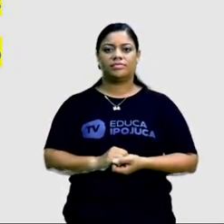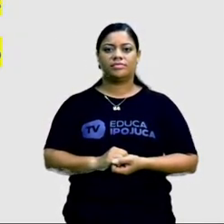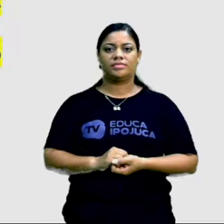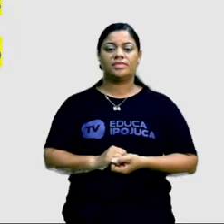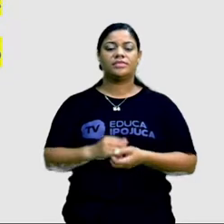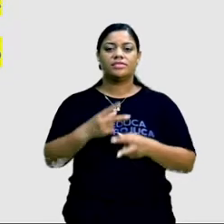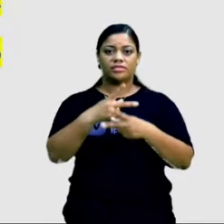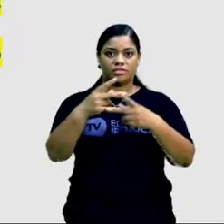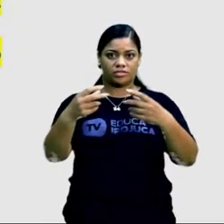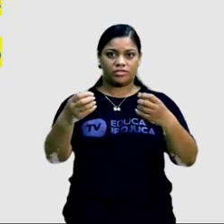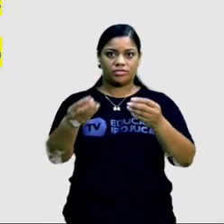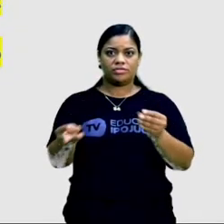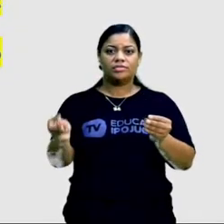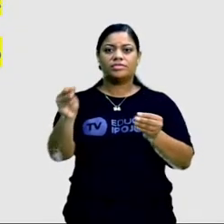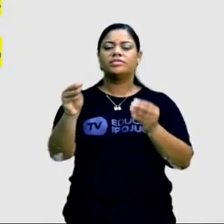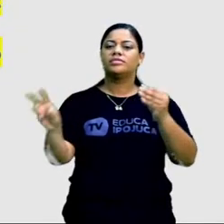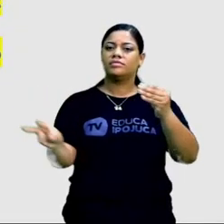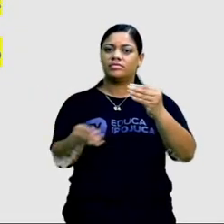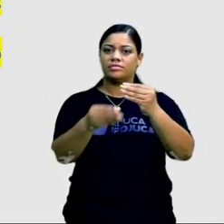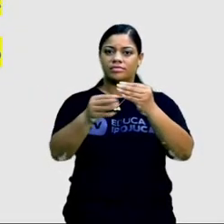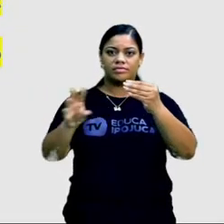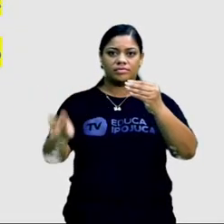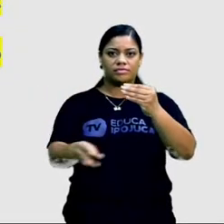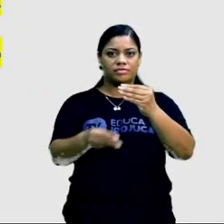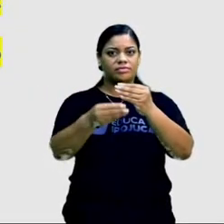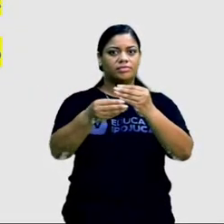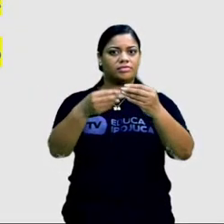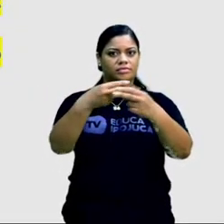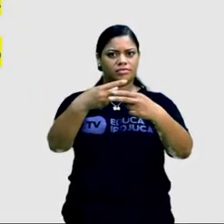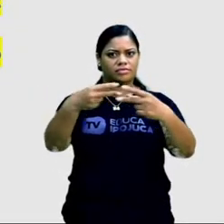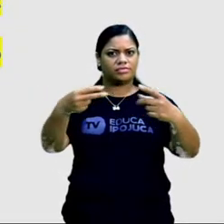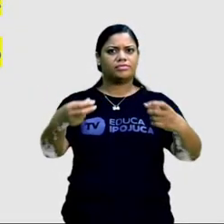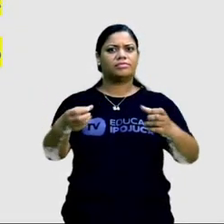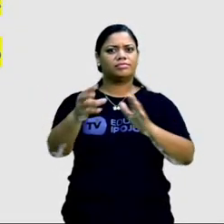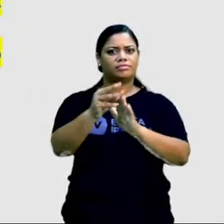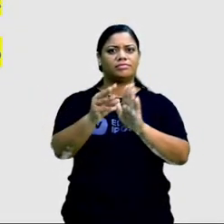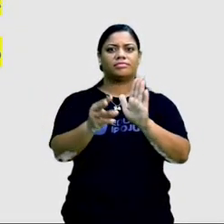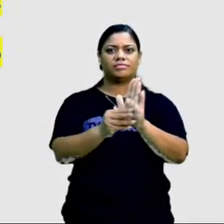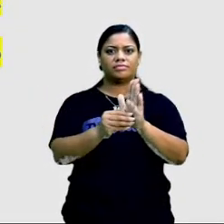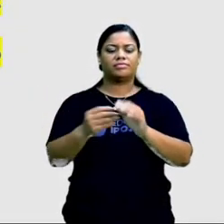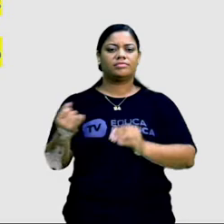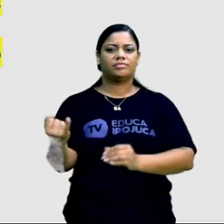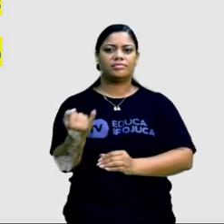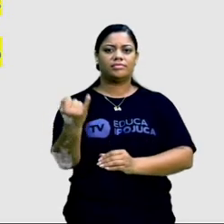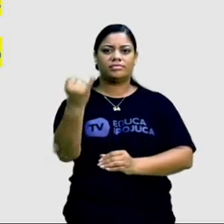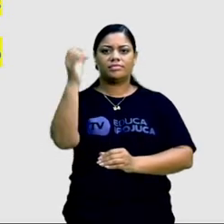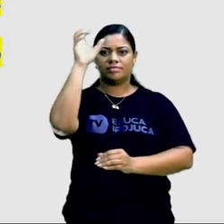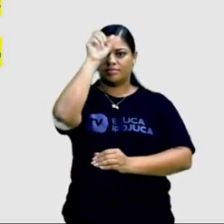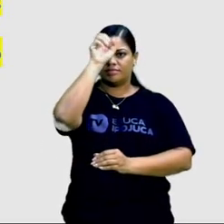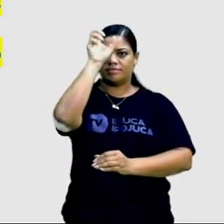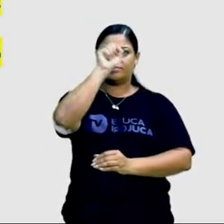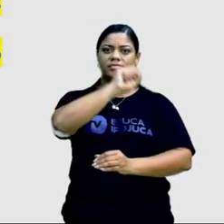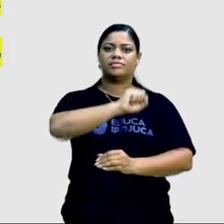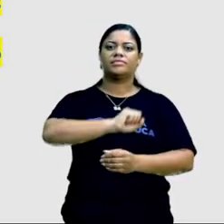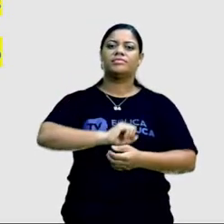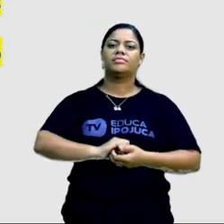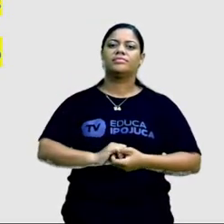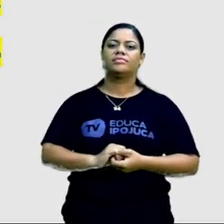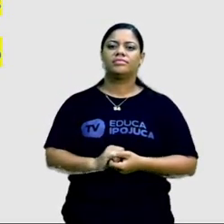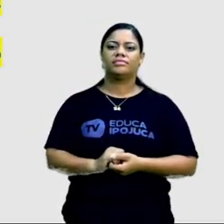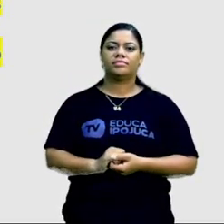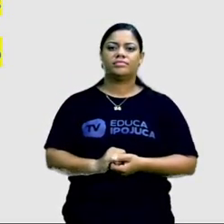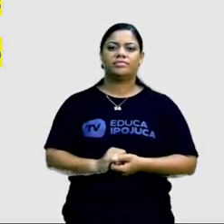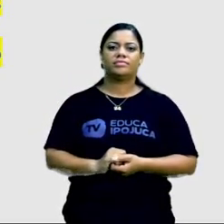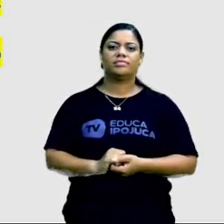acrescentadas outras informações sobre o conteúdo. O fundamental é aprender a lidar com as questões,